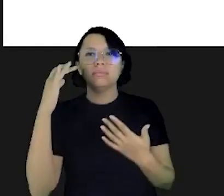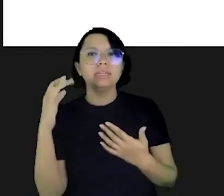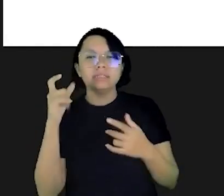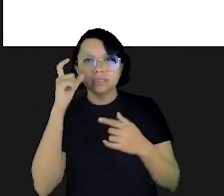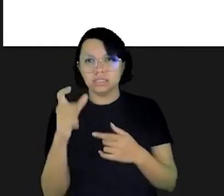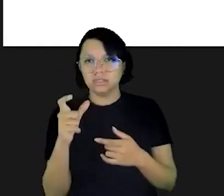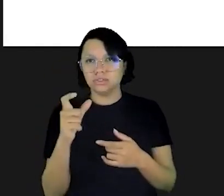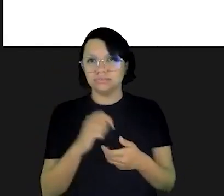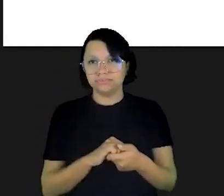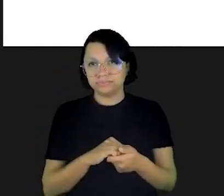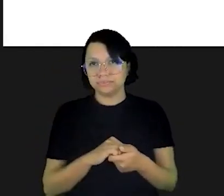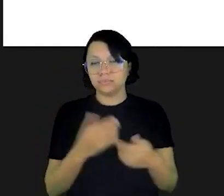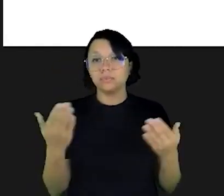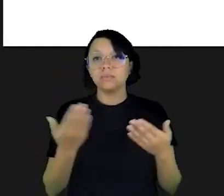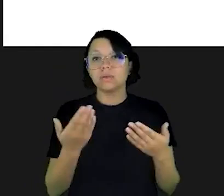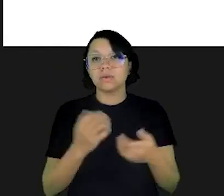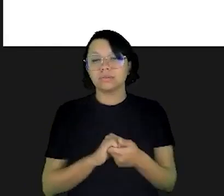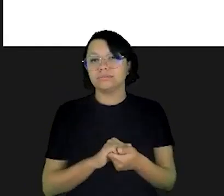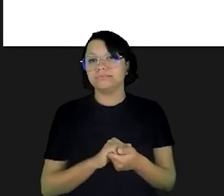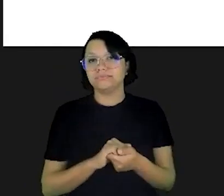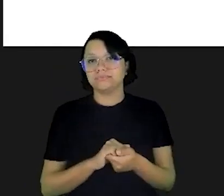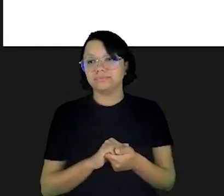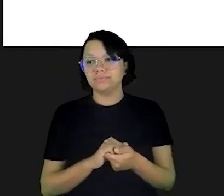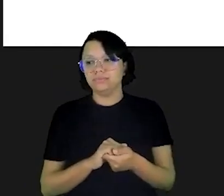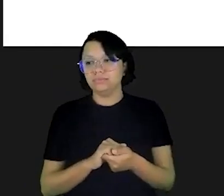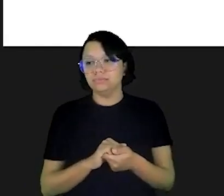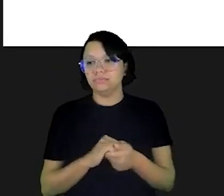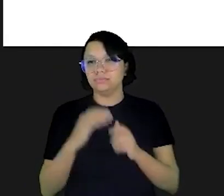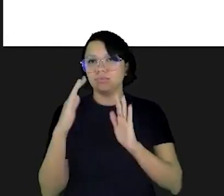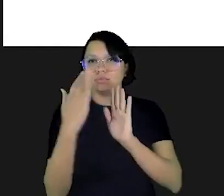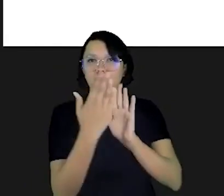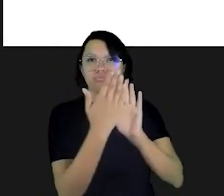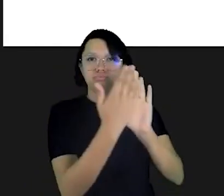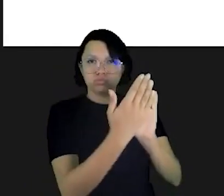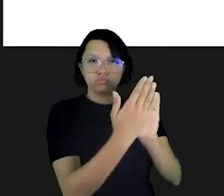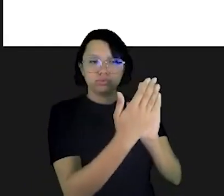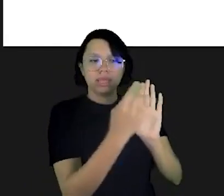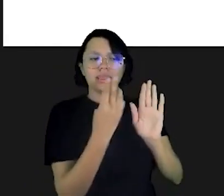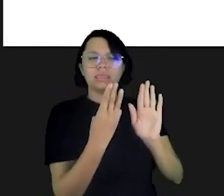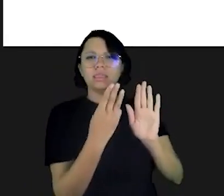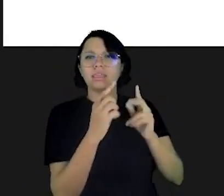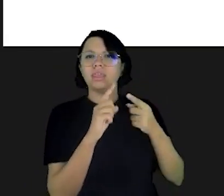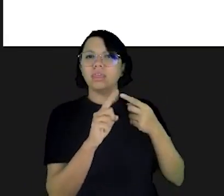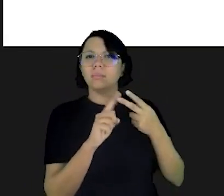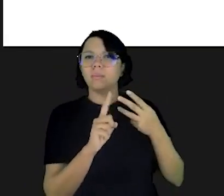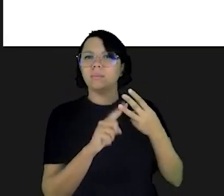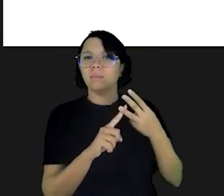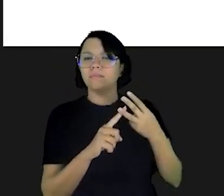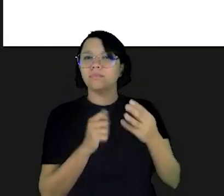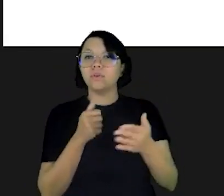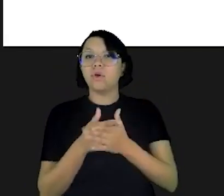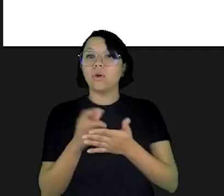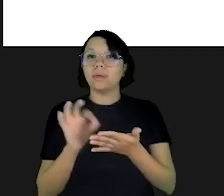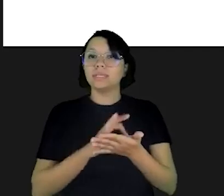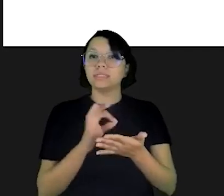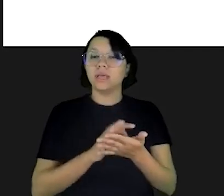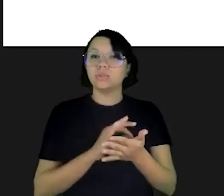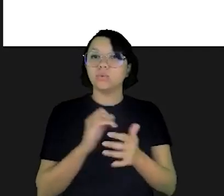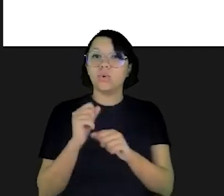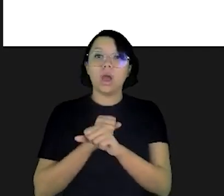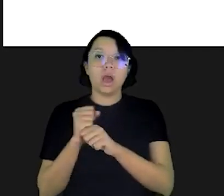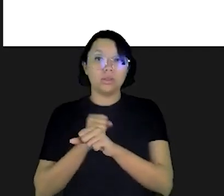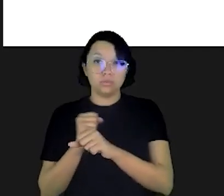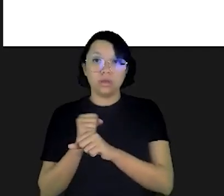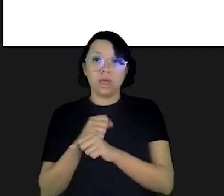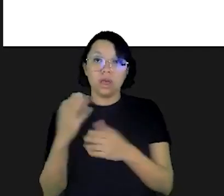cosmopolita nova escola sei lá pense em algo que lhe interesse e você é confrontado com três opções você